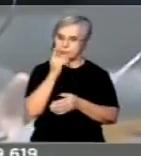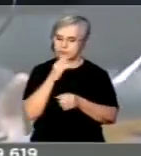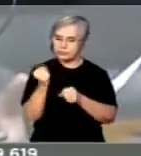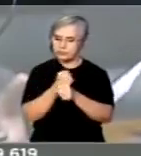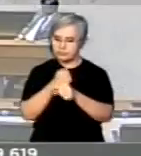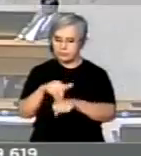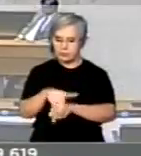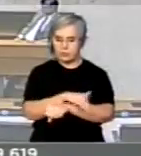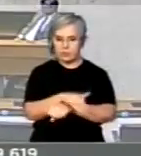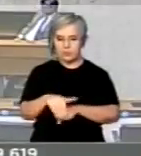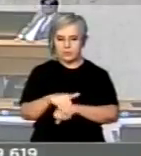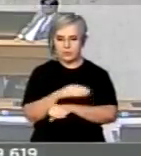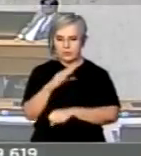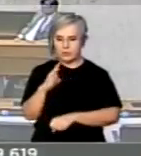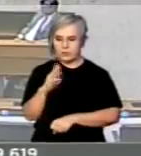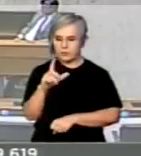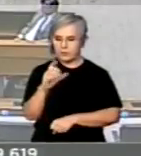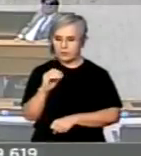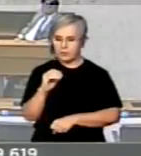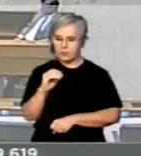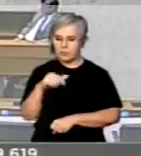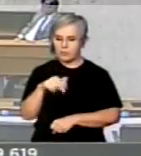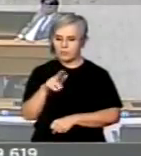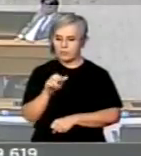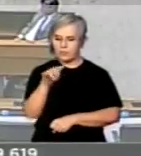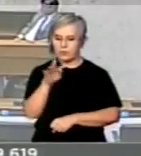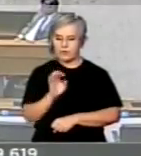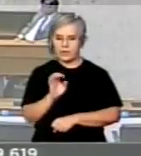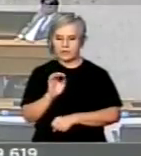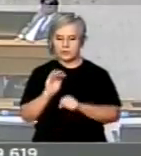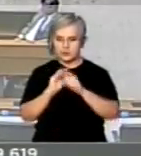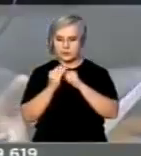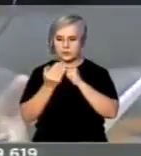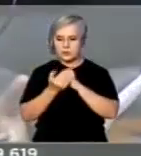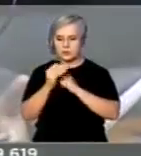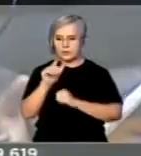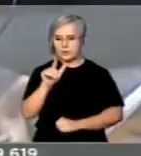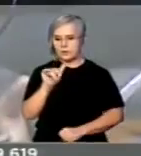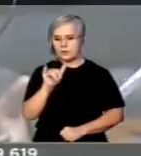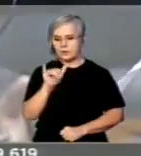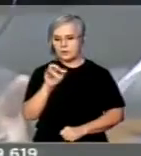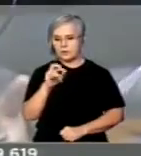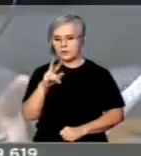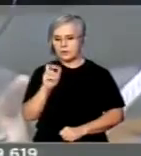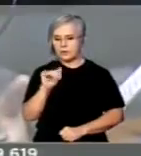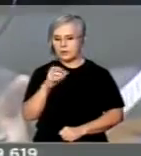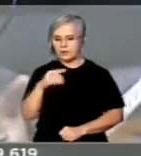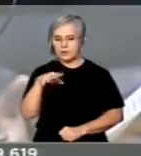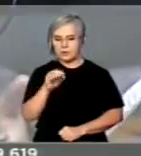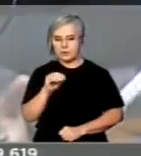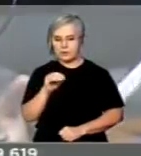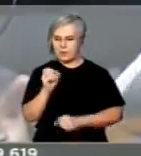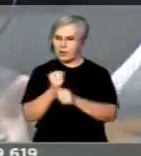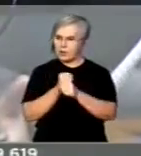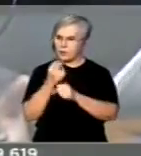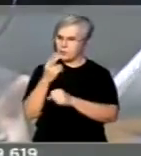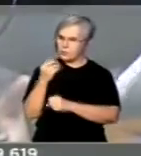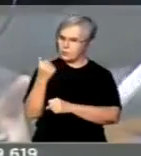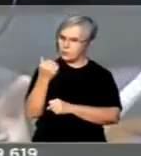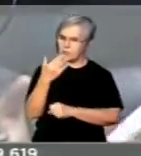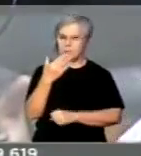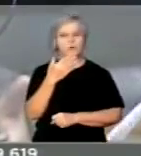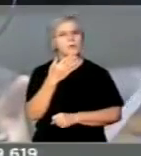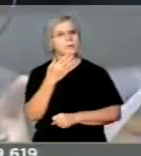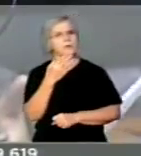com bloquetes as ruas da comunidade de livramento. Em 2014, o governador Camilo colocou